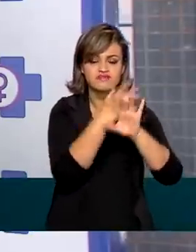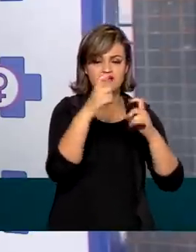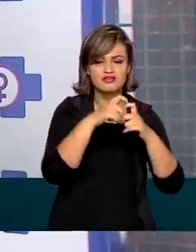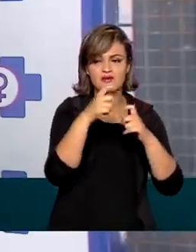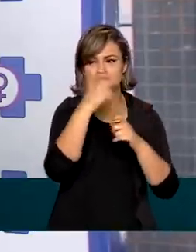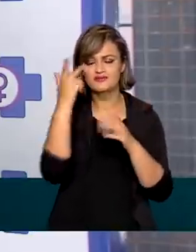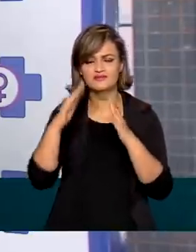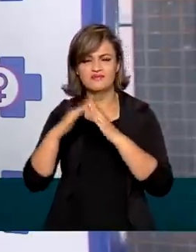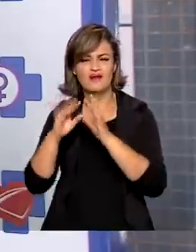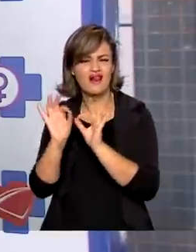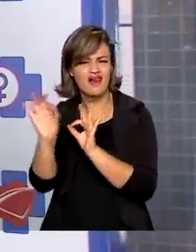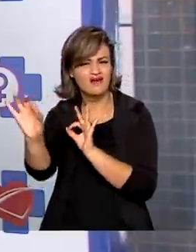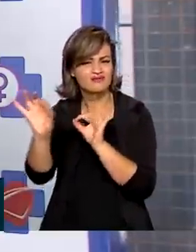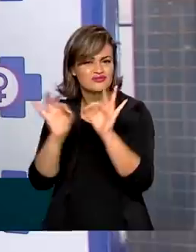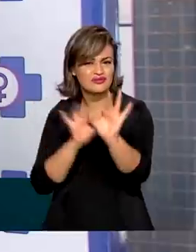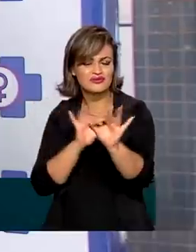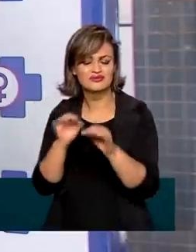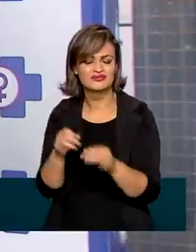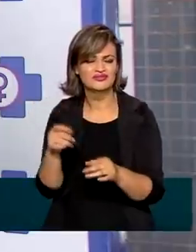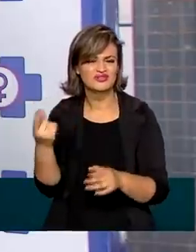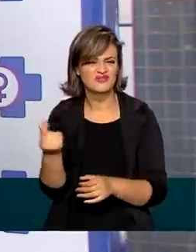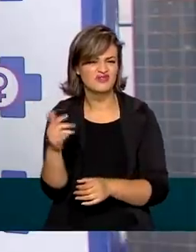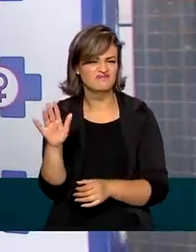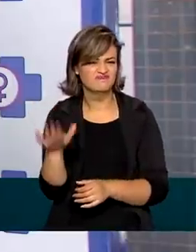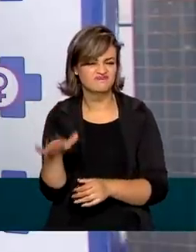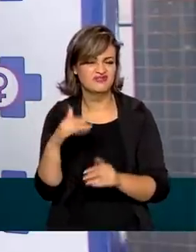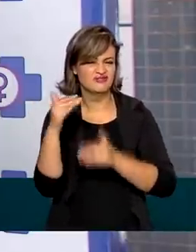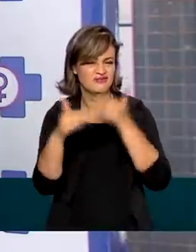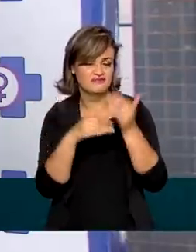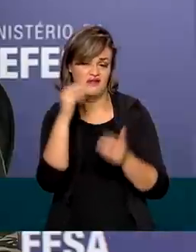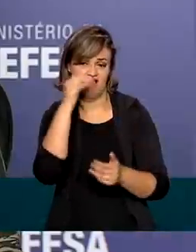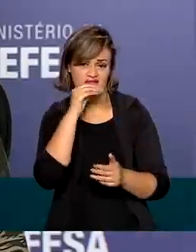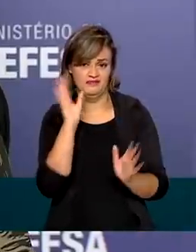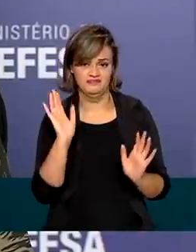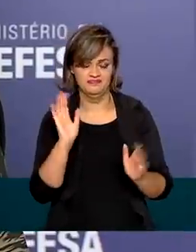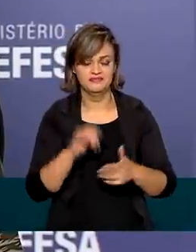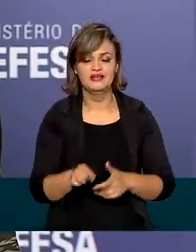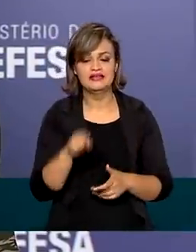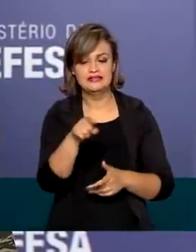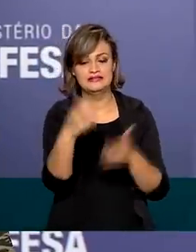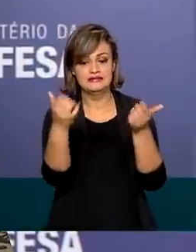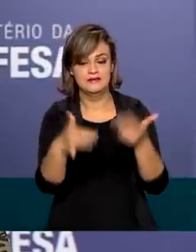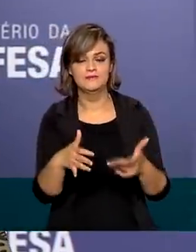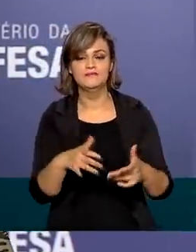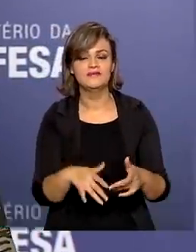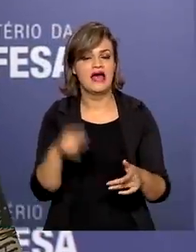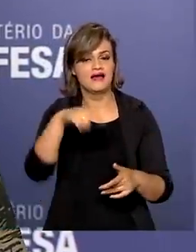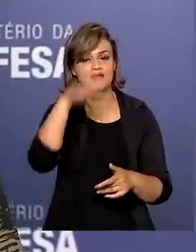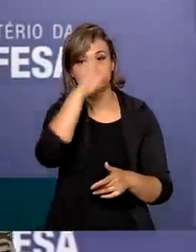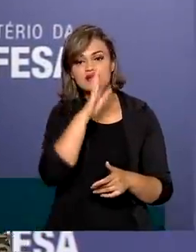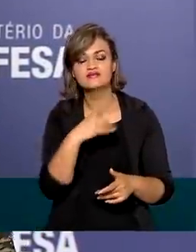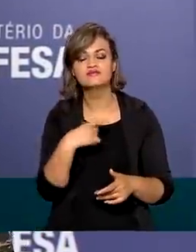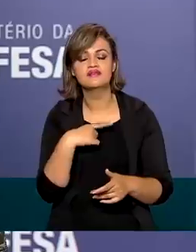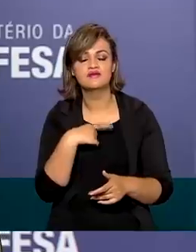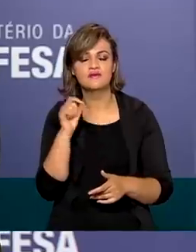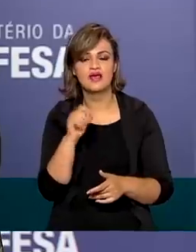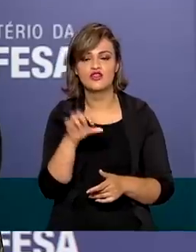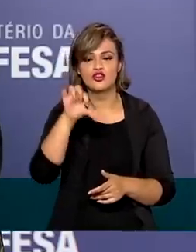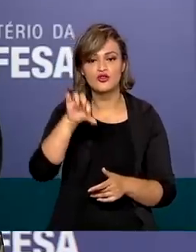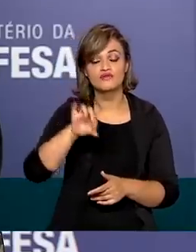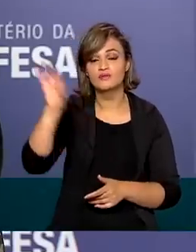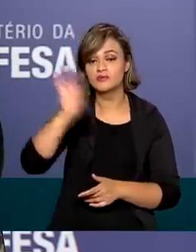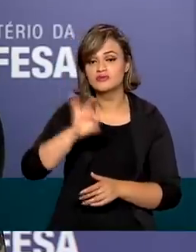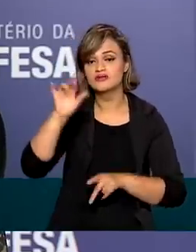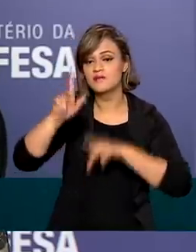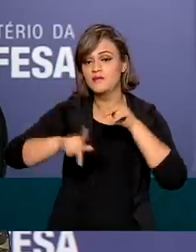vivem em comunidades remotas e com baixo índice de desenvolvimento humano. Nós temos no Brasil cerca de 9%